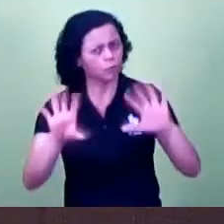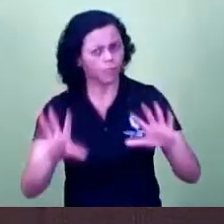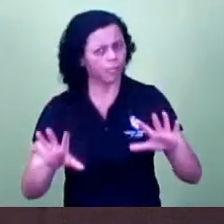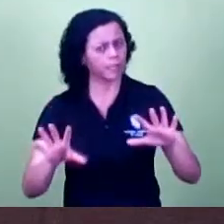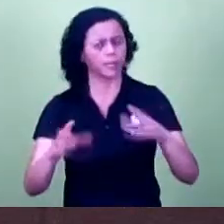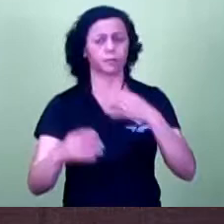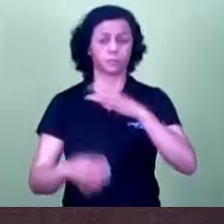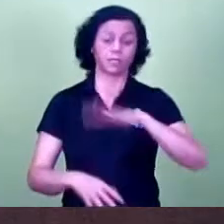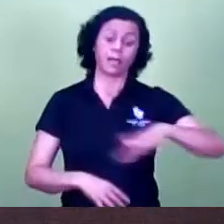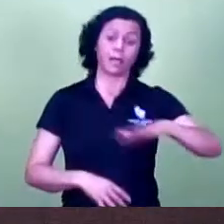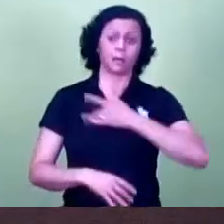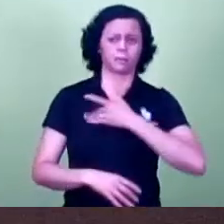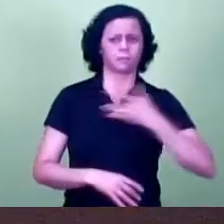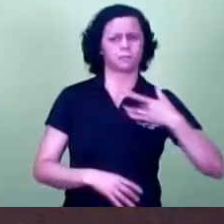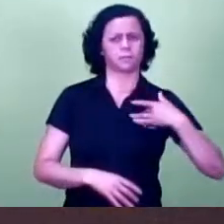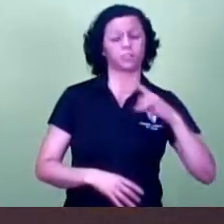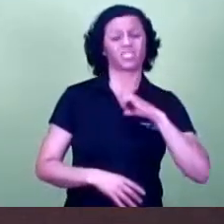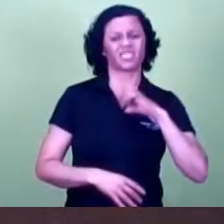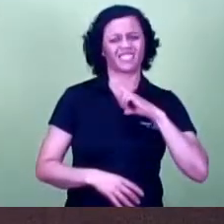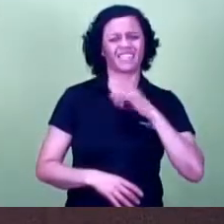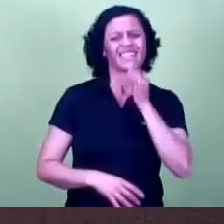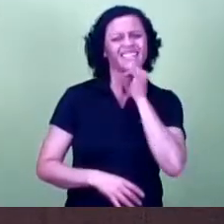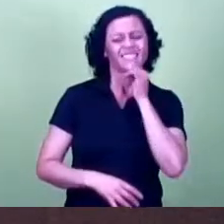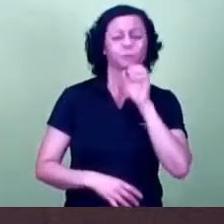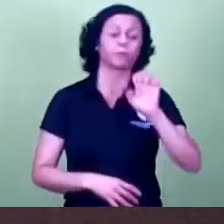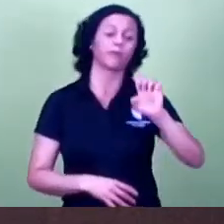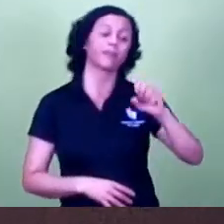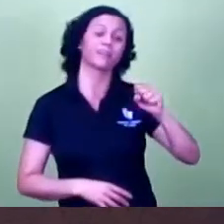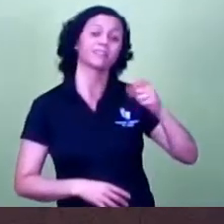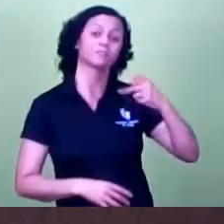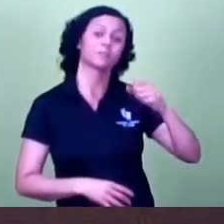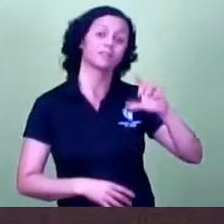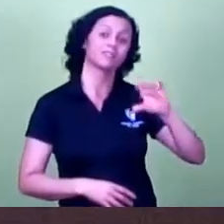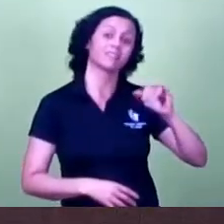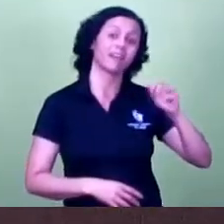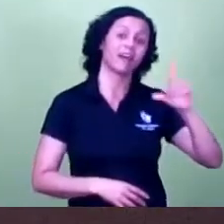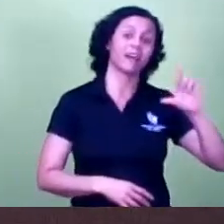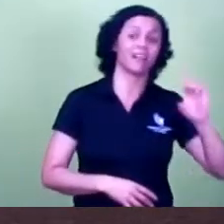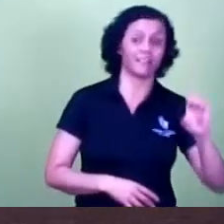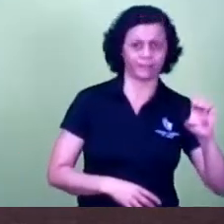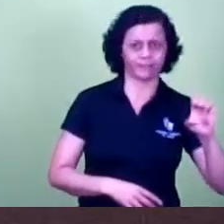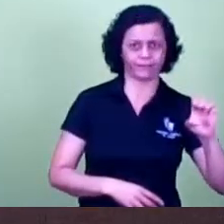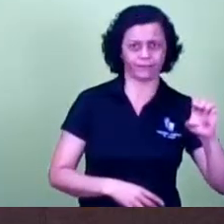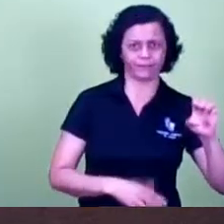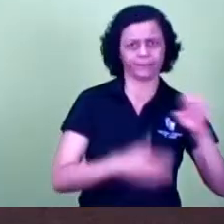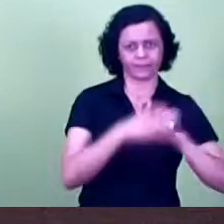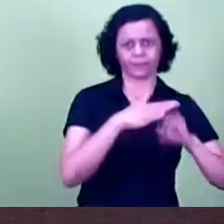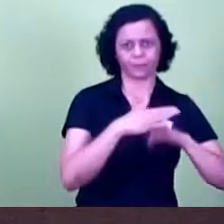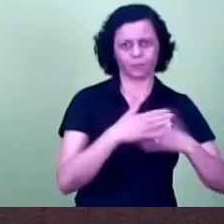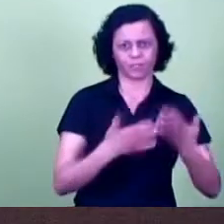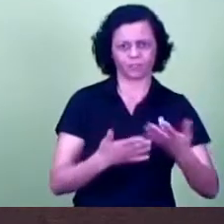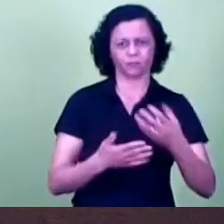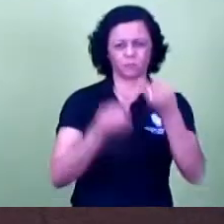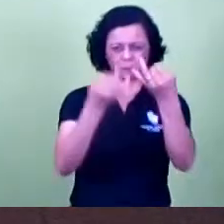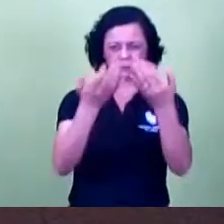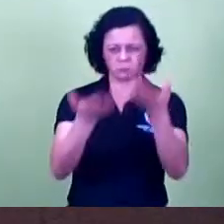tenhamos aí uma especial né como vossa excelência sempre fala aí da firma